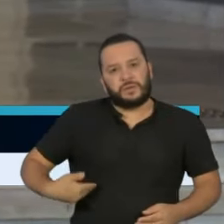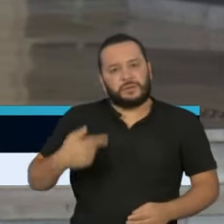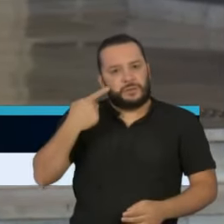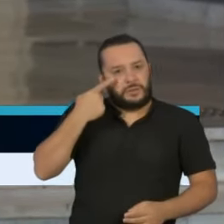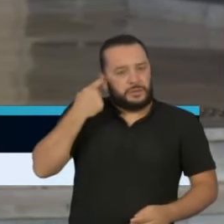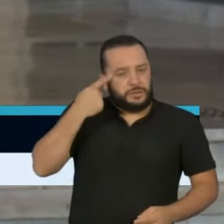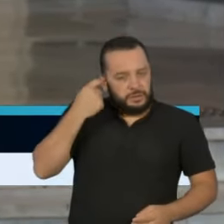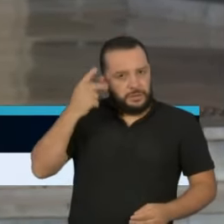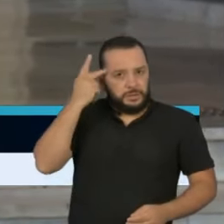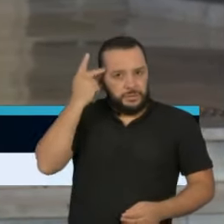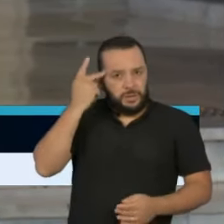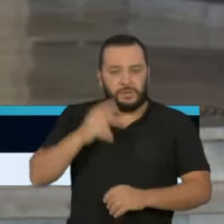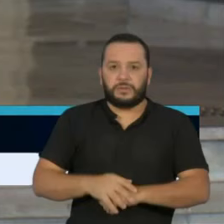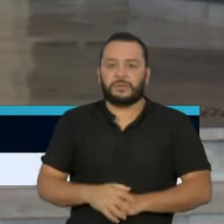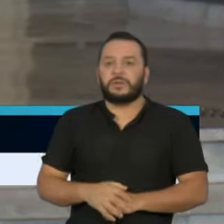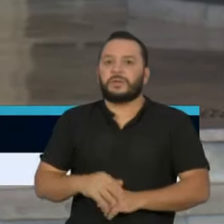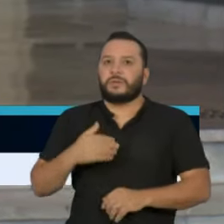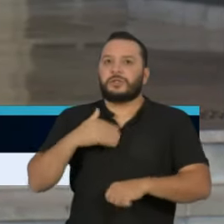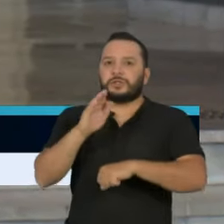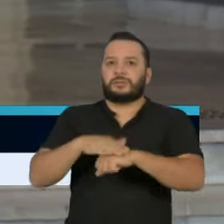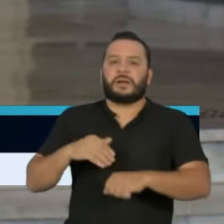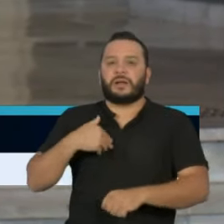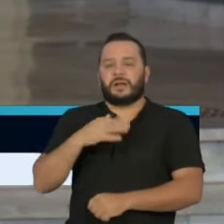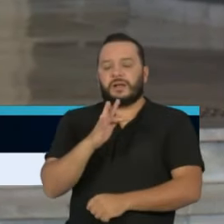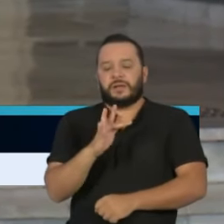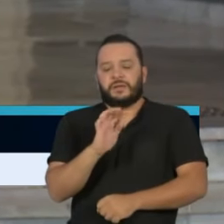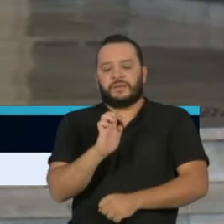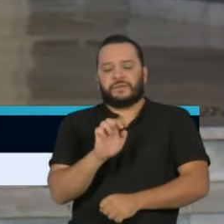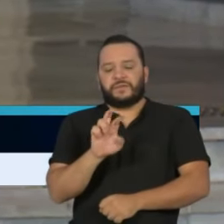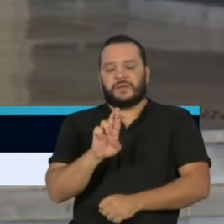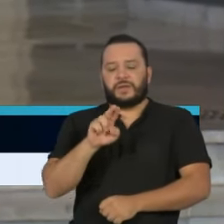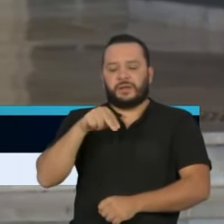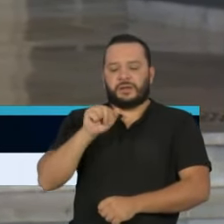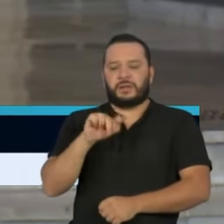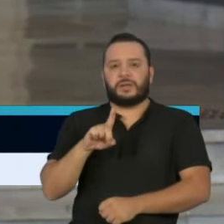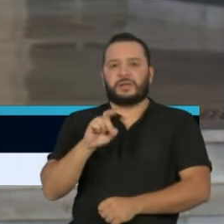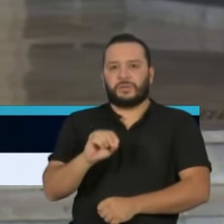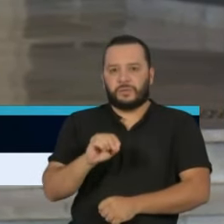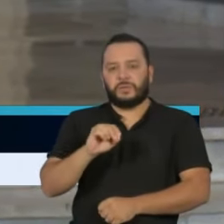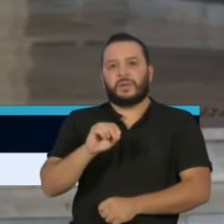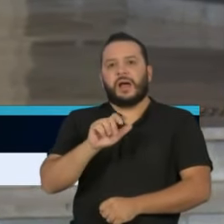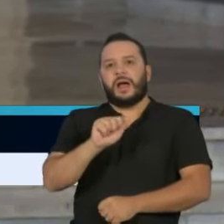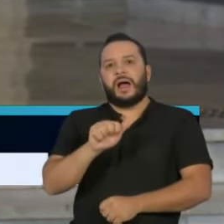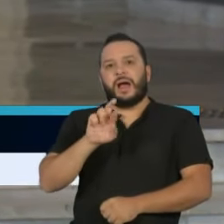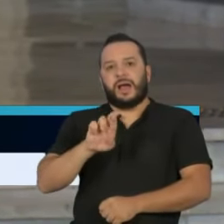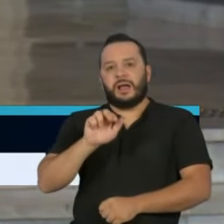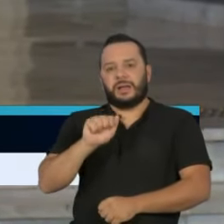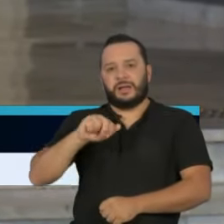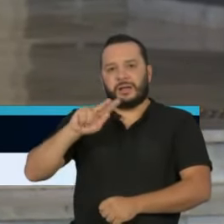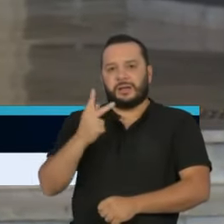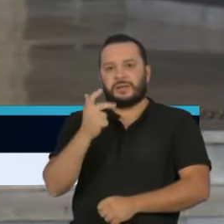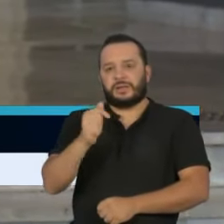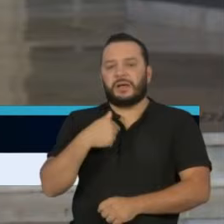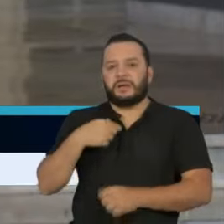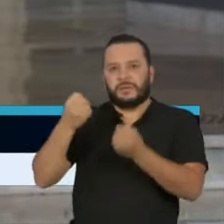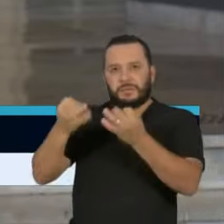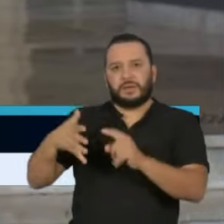Fernando Aranha, que vai falar do seu posicionamento atual sobre o Covid-19.